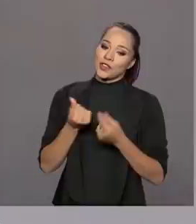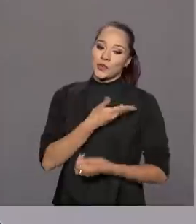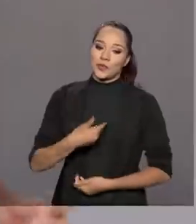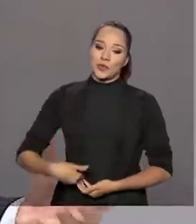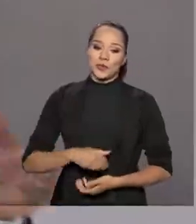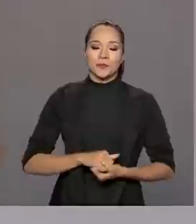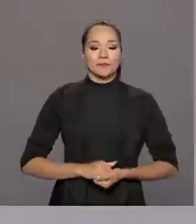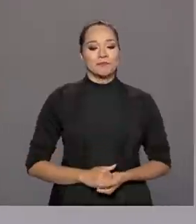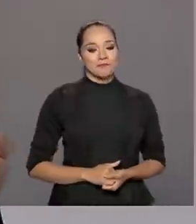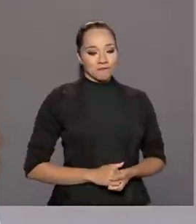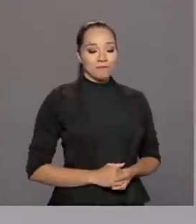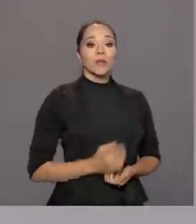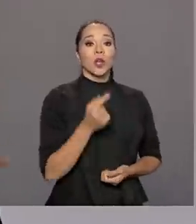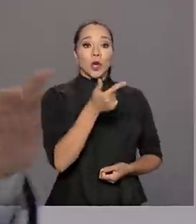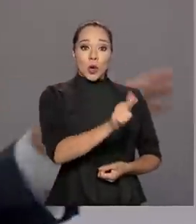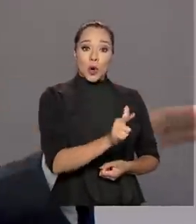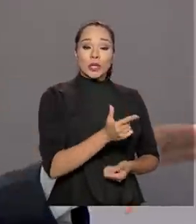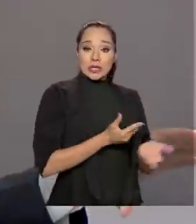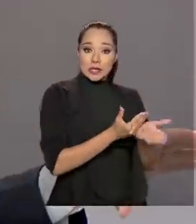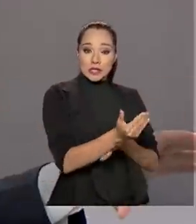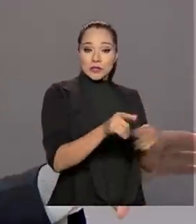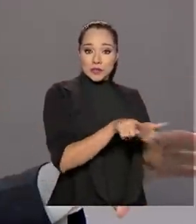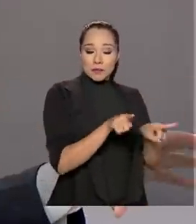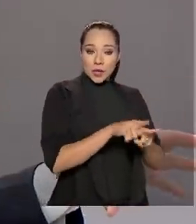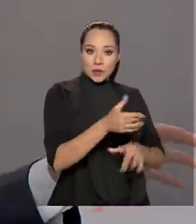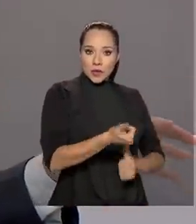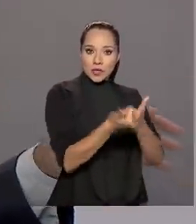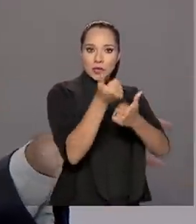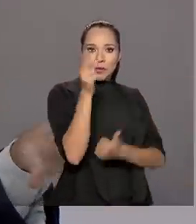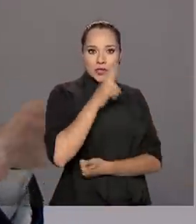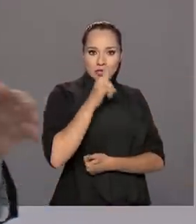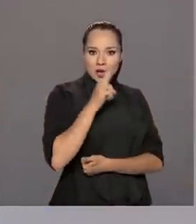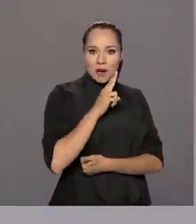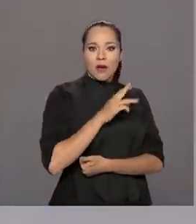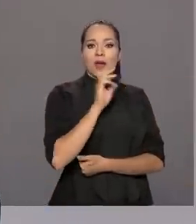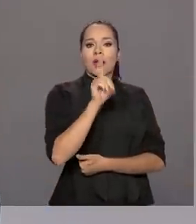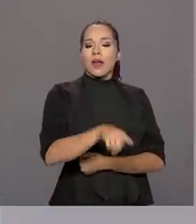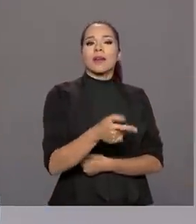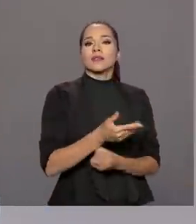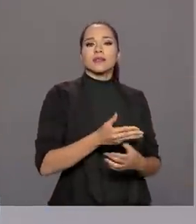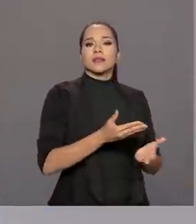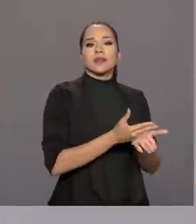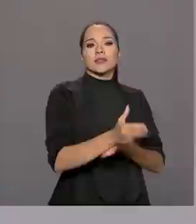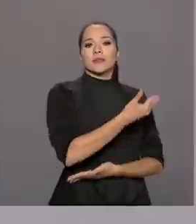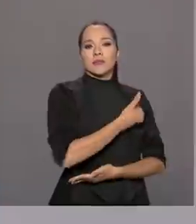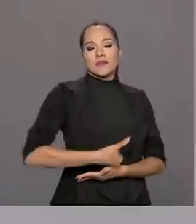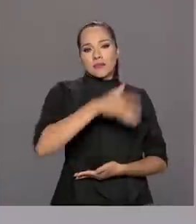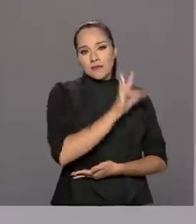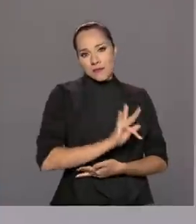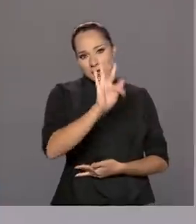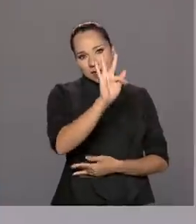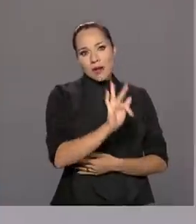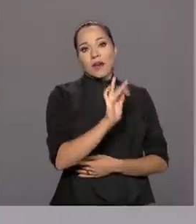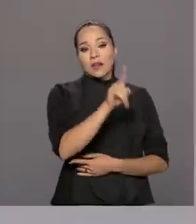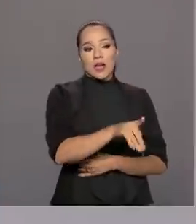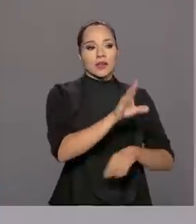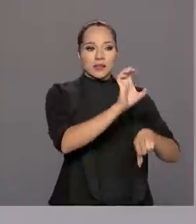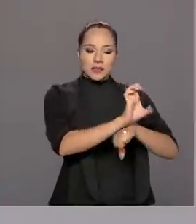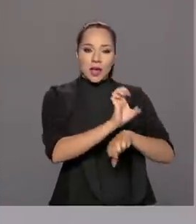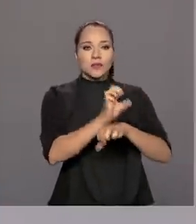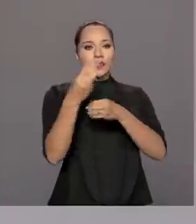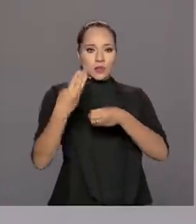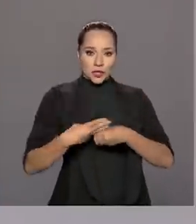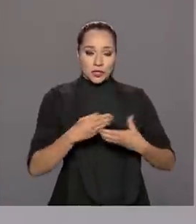Outra ação, outra iniciativa, além do auxílio emergencial, foi essa iniciativa do governo federal em relação aos estados e